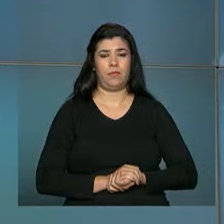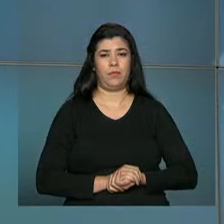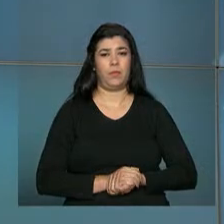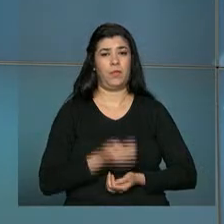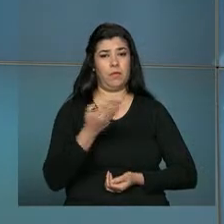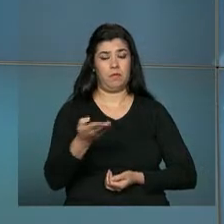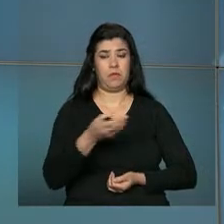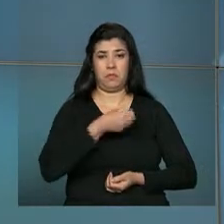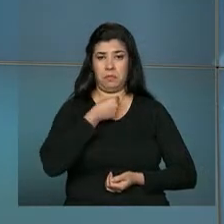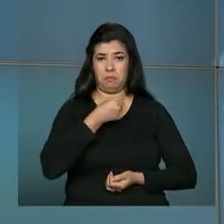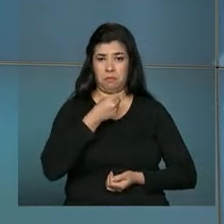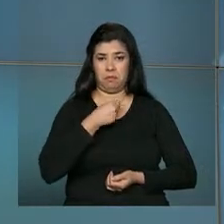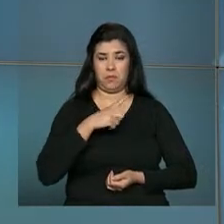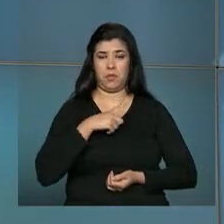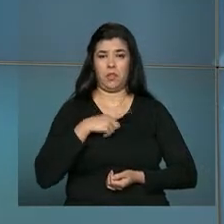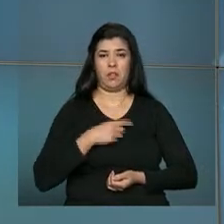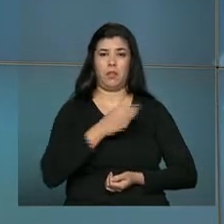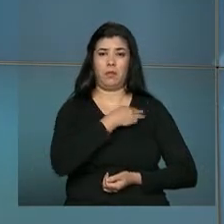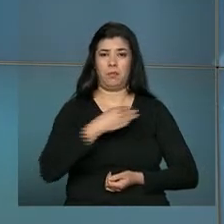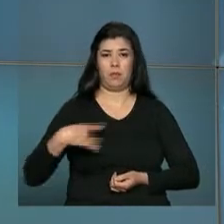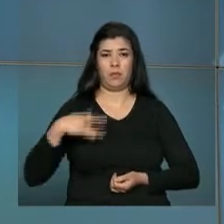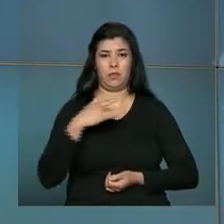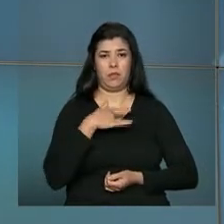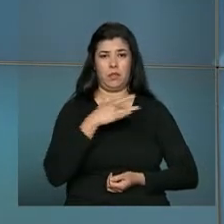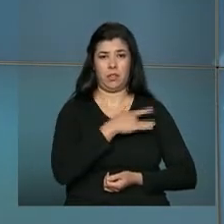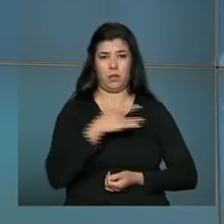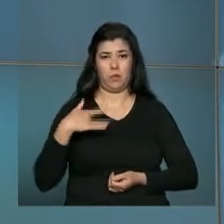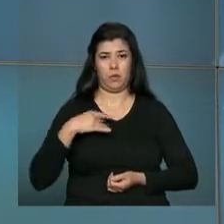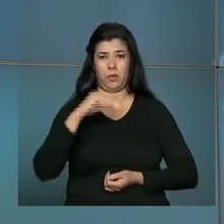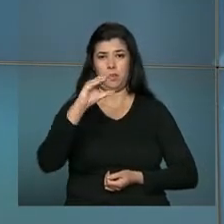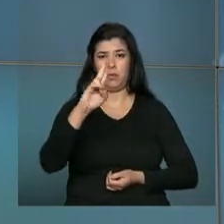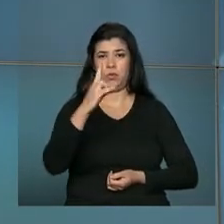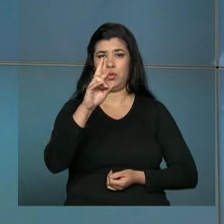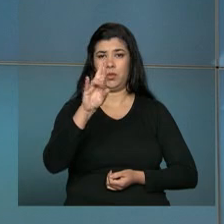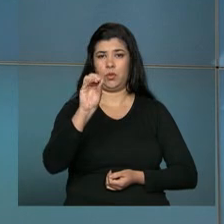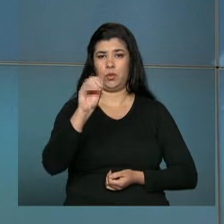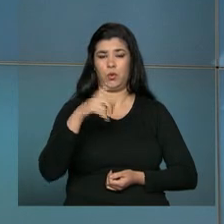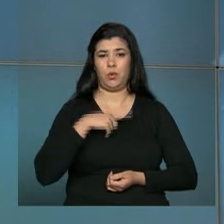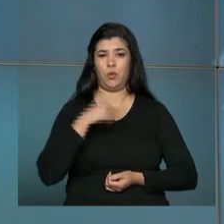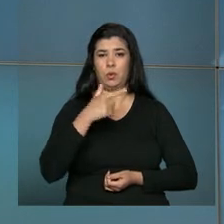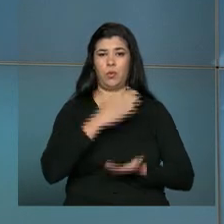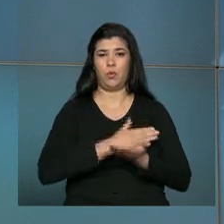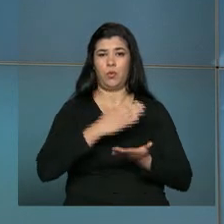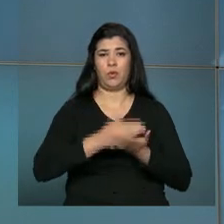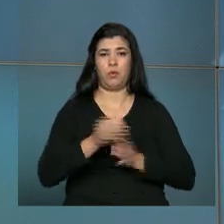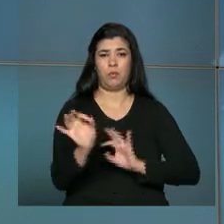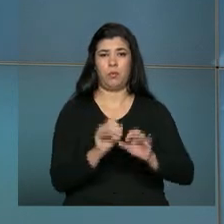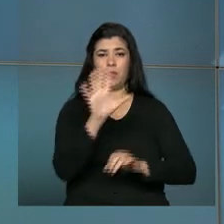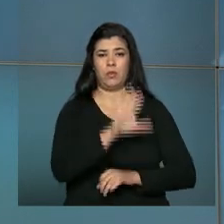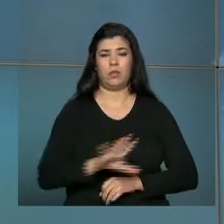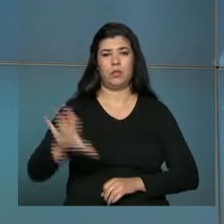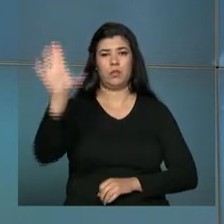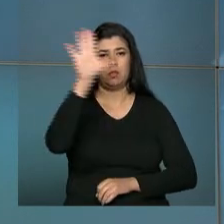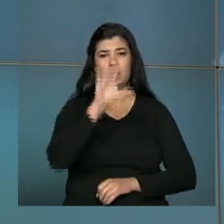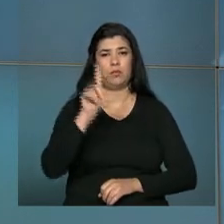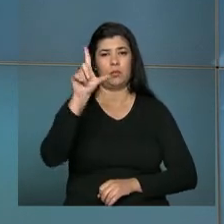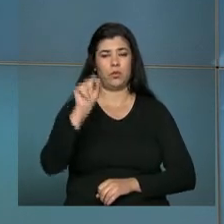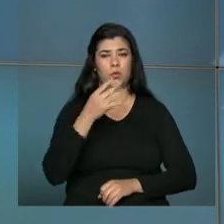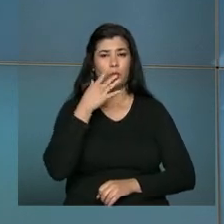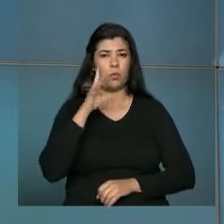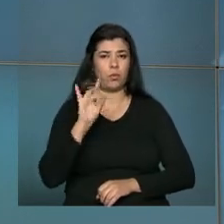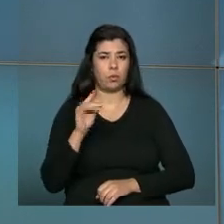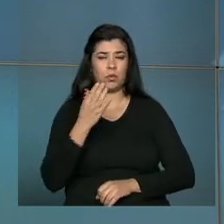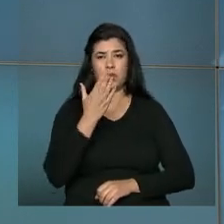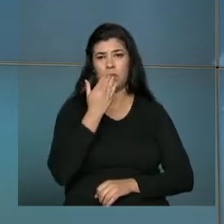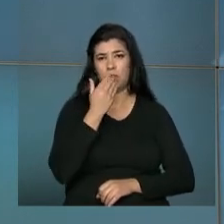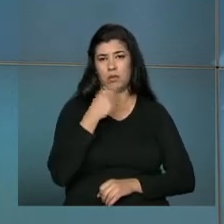Essa foi a entrevista concedida pelo Ministro da Saúde, de Arthur Quioro, sobre a segunda etapa do Plano Nacional de Redução do Sódio